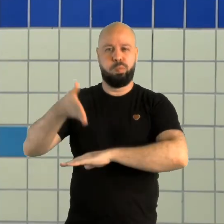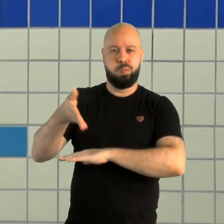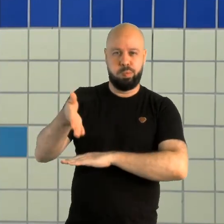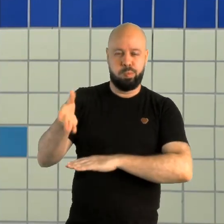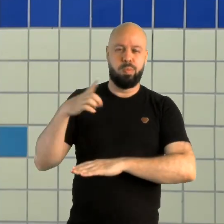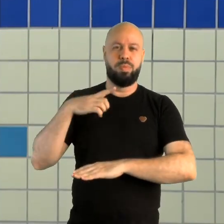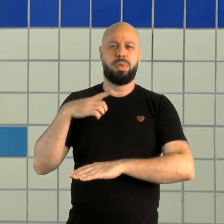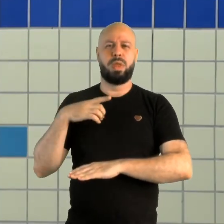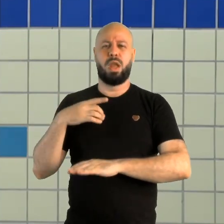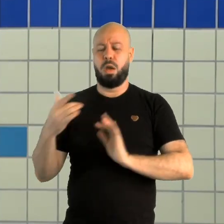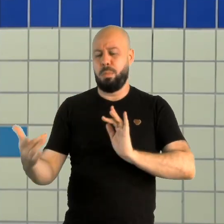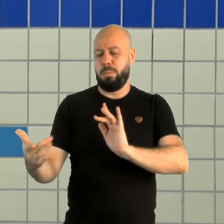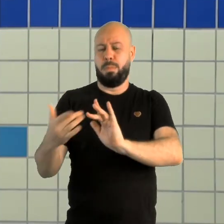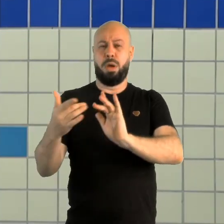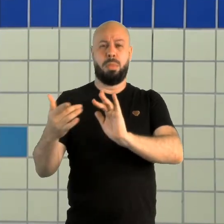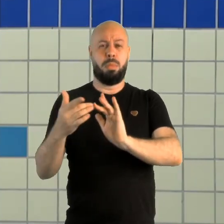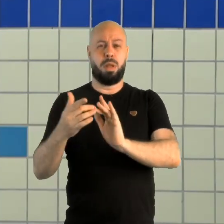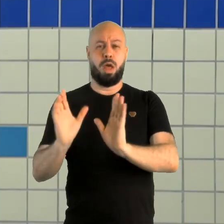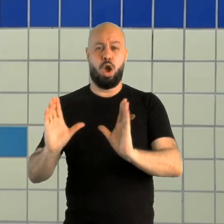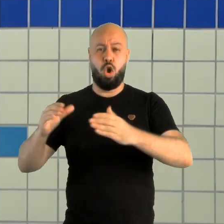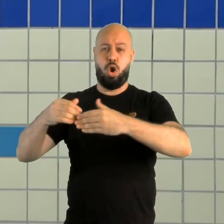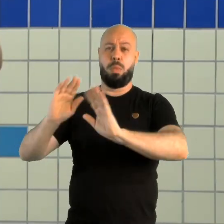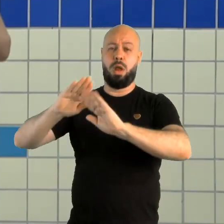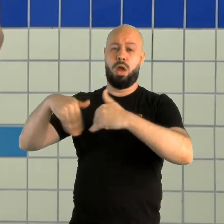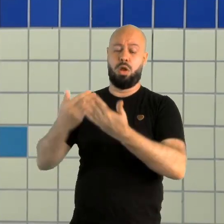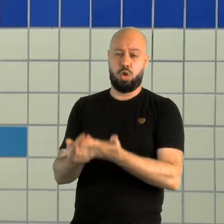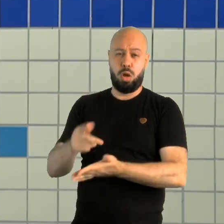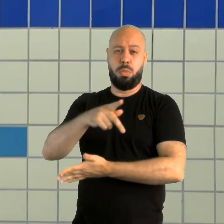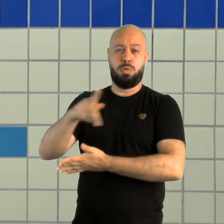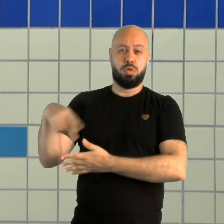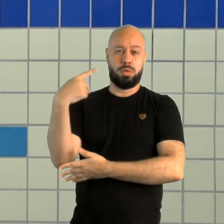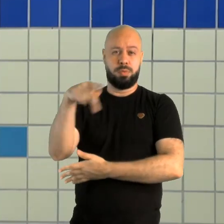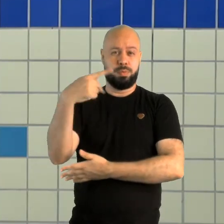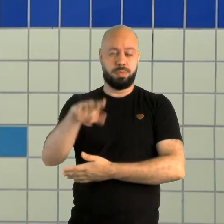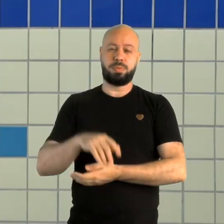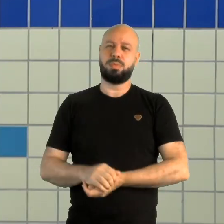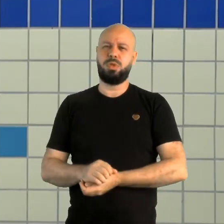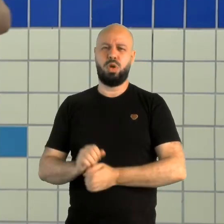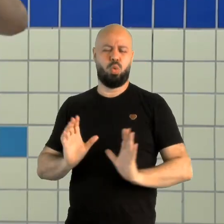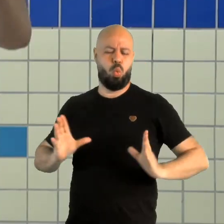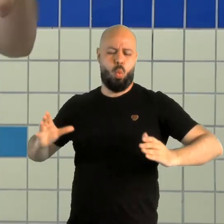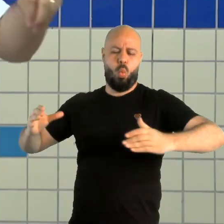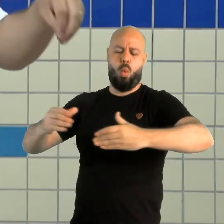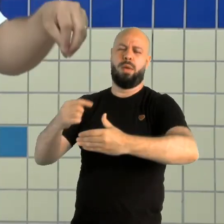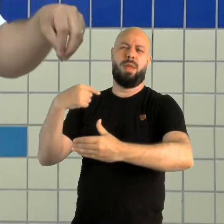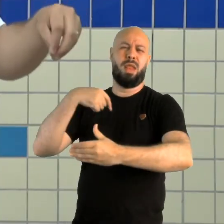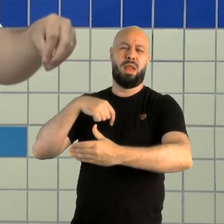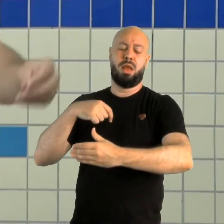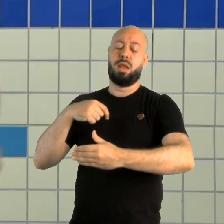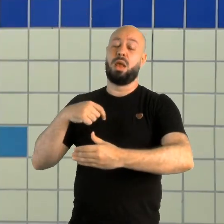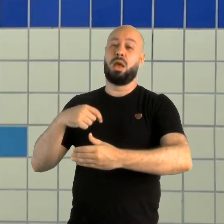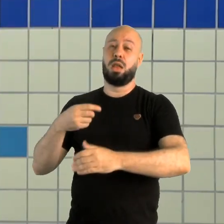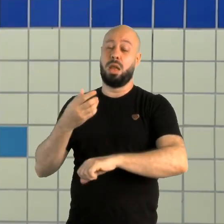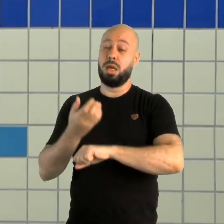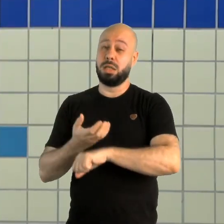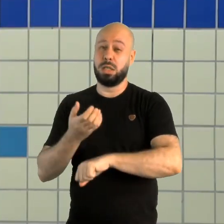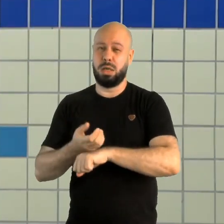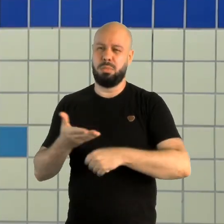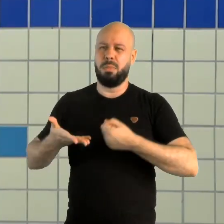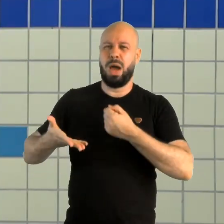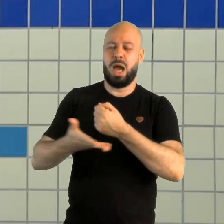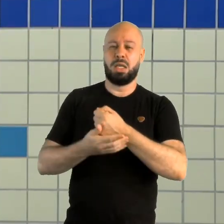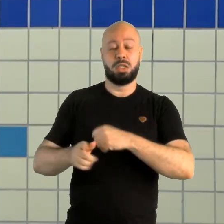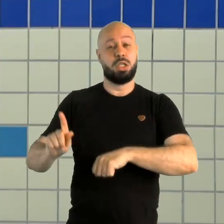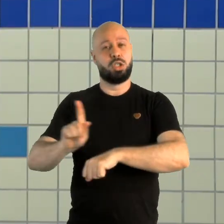um acesso direto à nossa comunidade escolar, seu professor regente, todos os seus professores das disciplinas básicas, e com a gestão